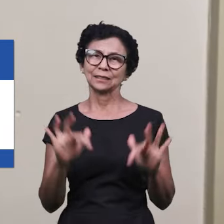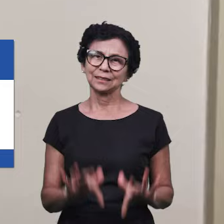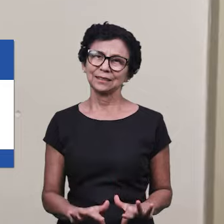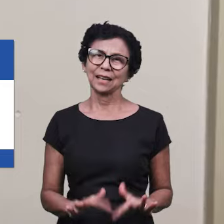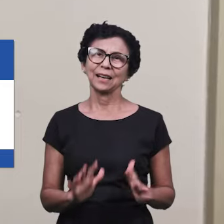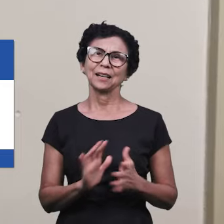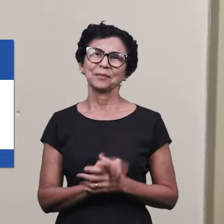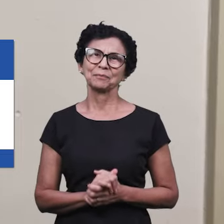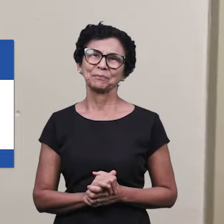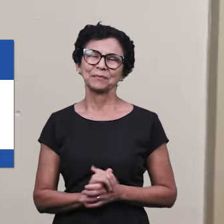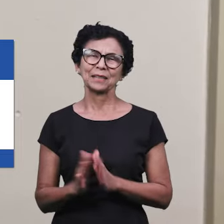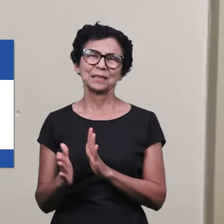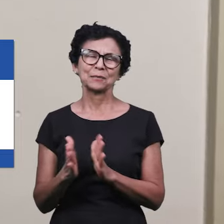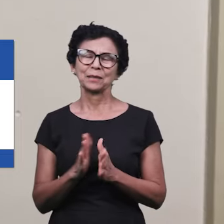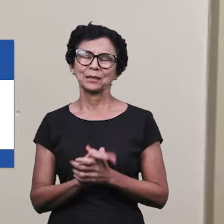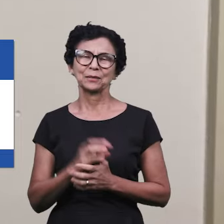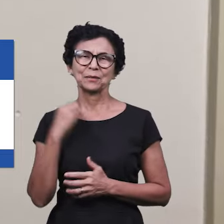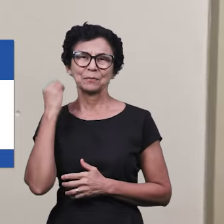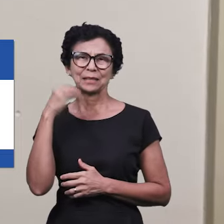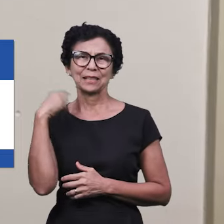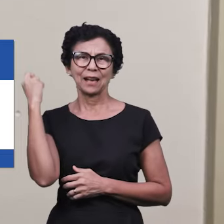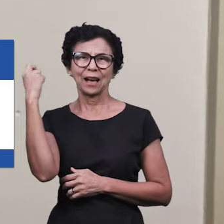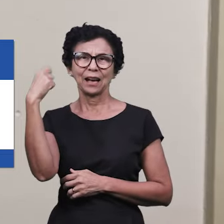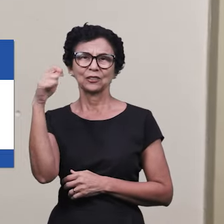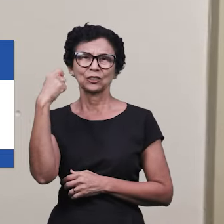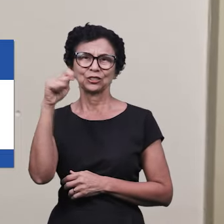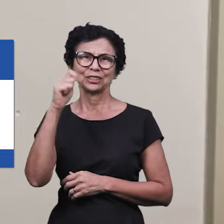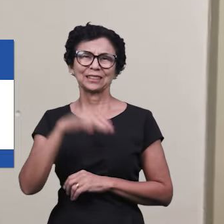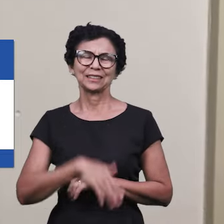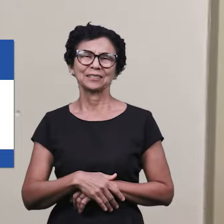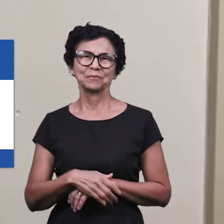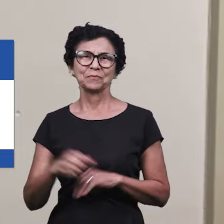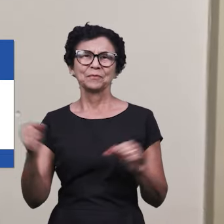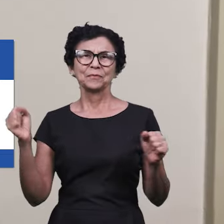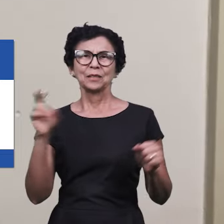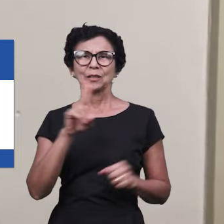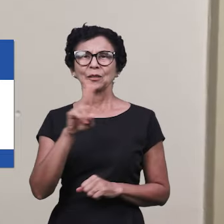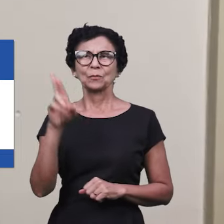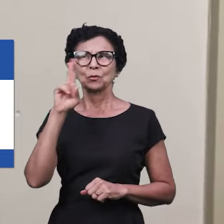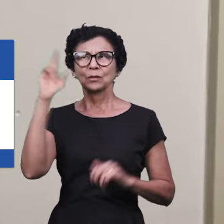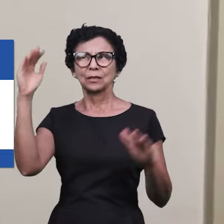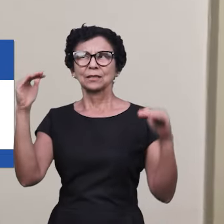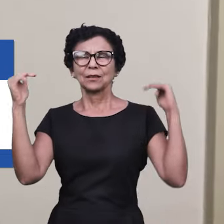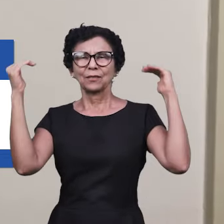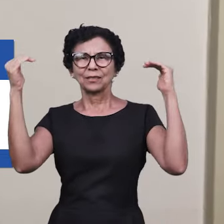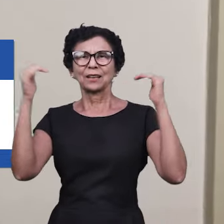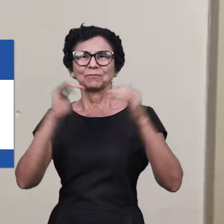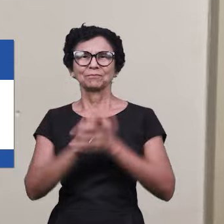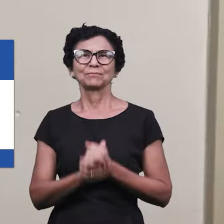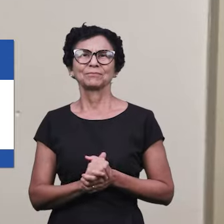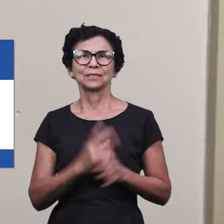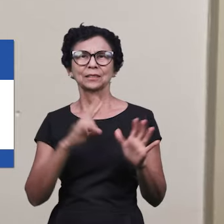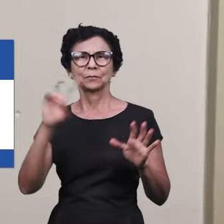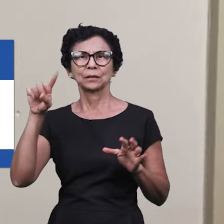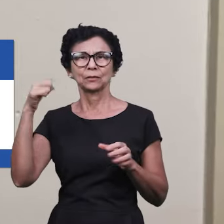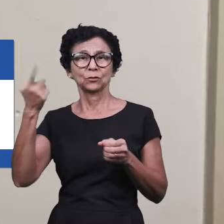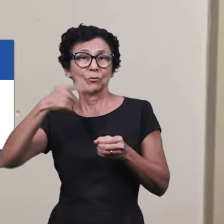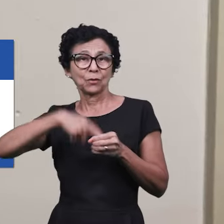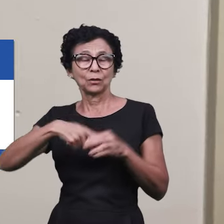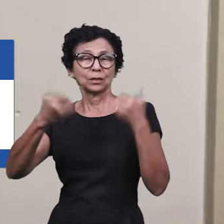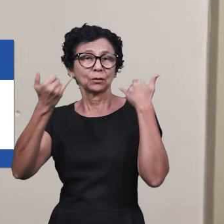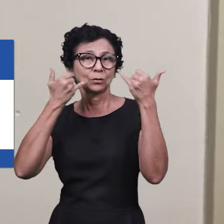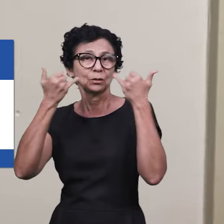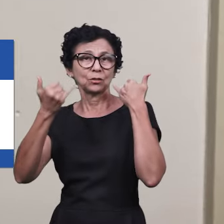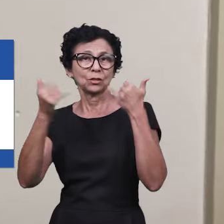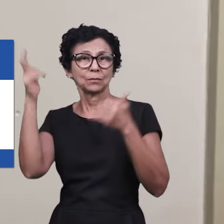e News, com as experiências vividas na Argentina, para a honra e glória no nome do Senhor. Voltamos na semana que vem com mais notícias. A todos,